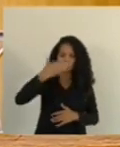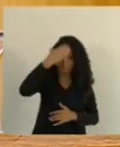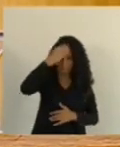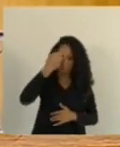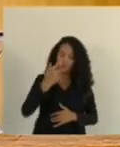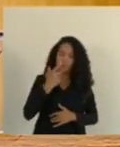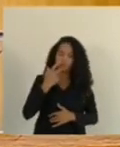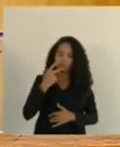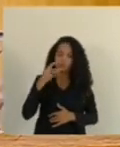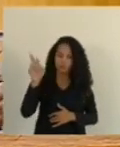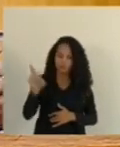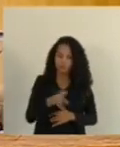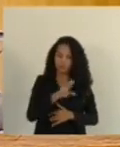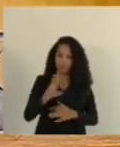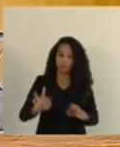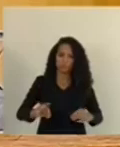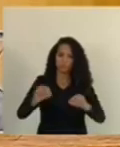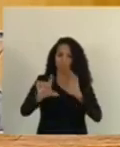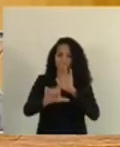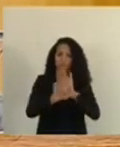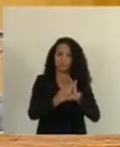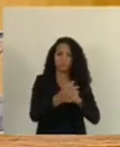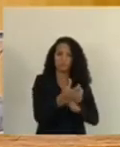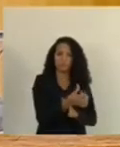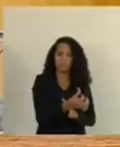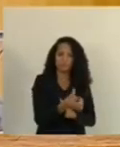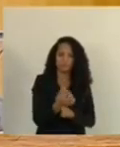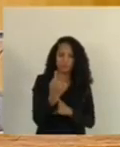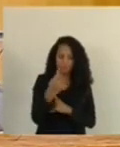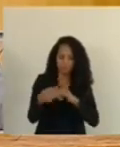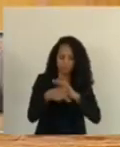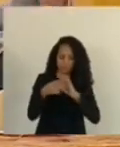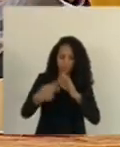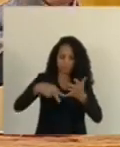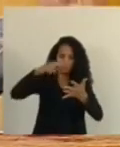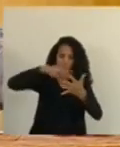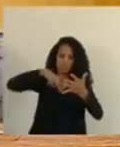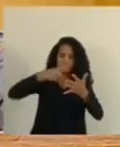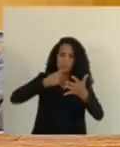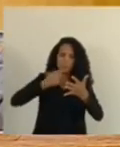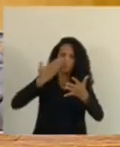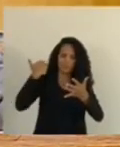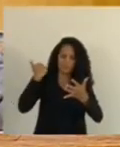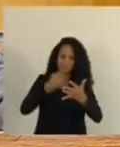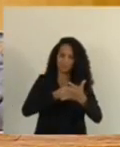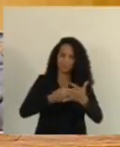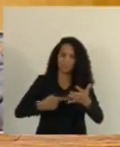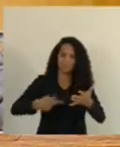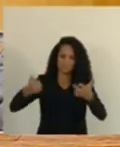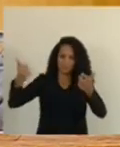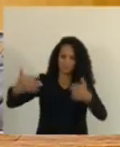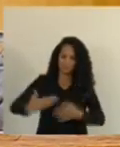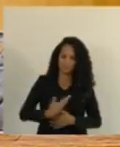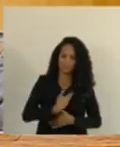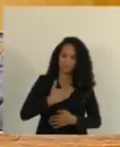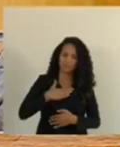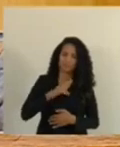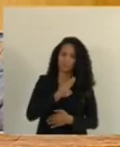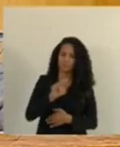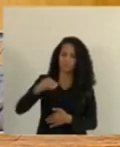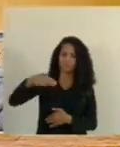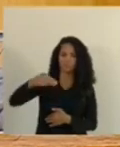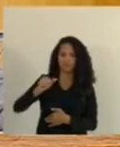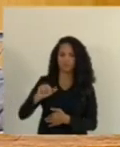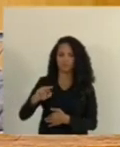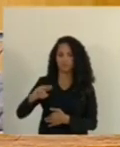total ao projeto de lei 661, aqui, que foi lido há pouco pelo presidente, meu amigo Marcelo Santos.